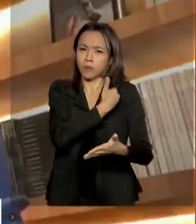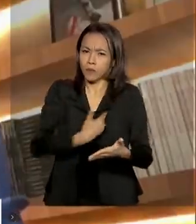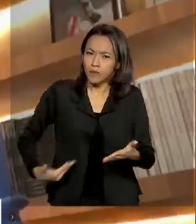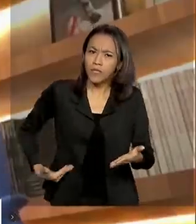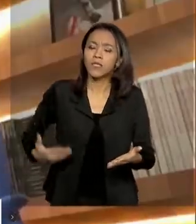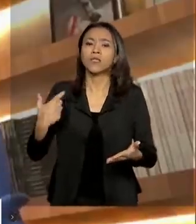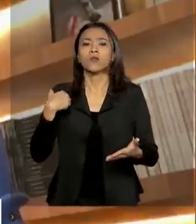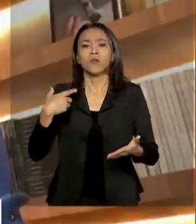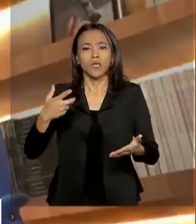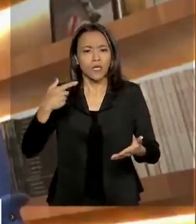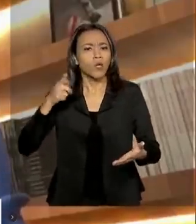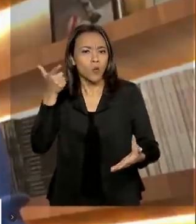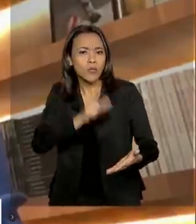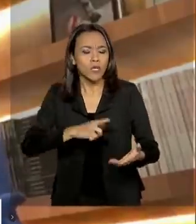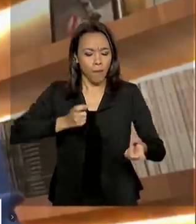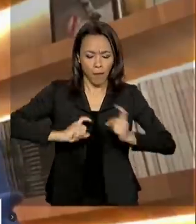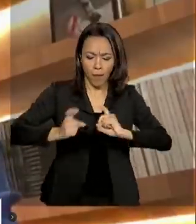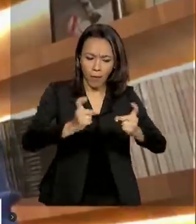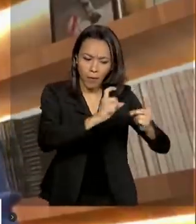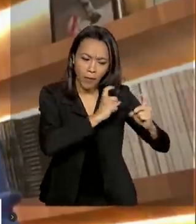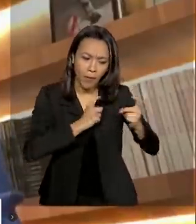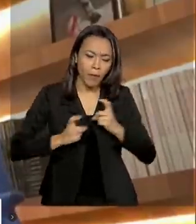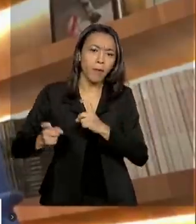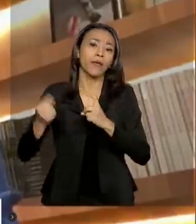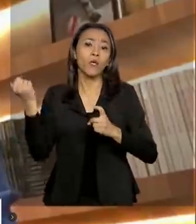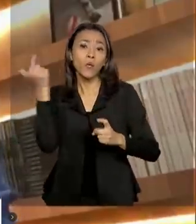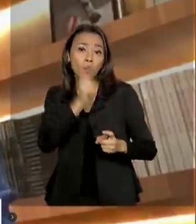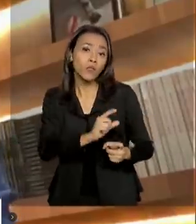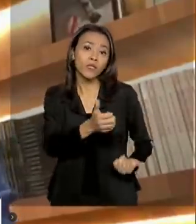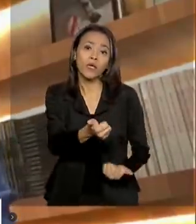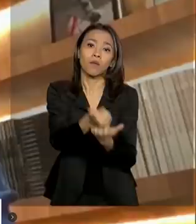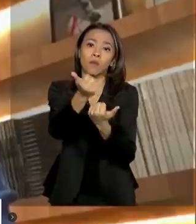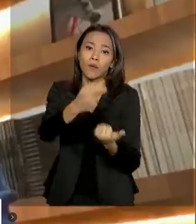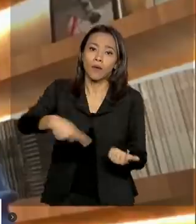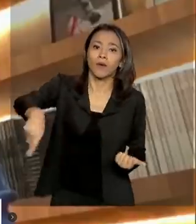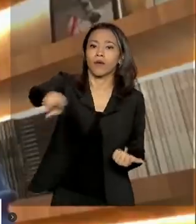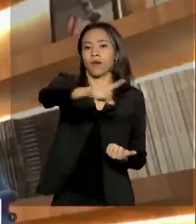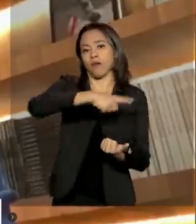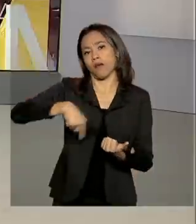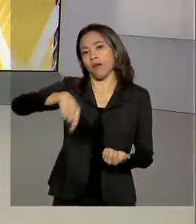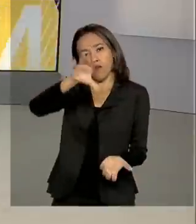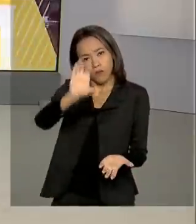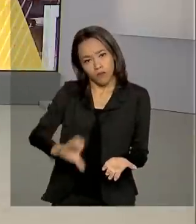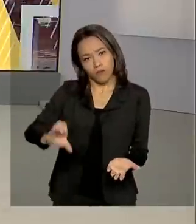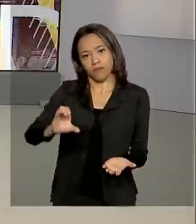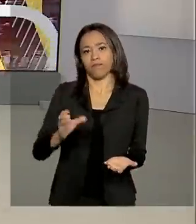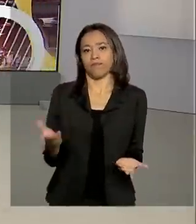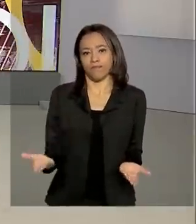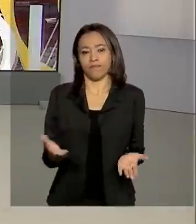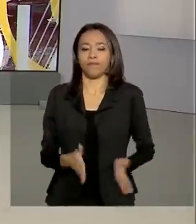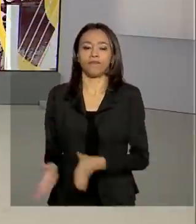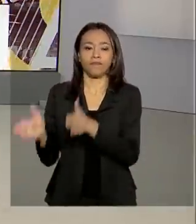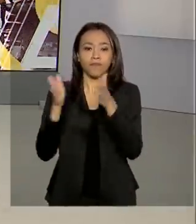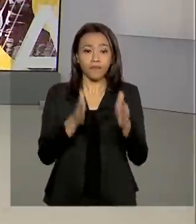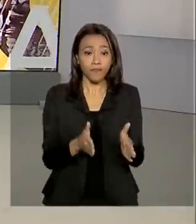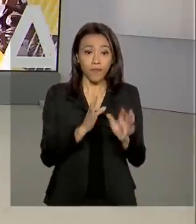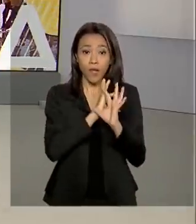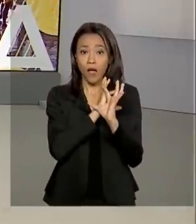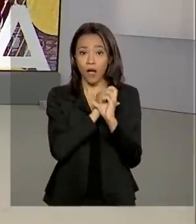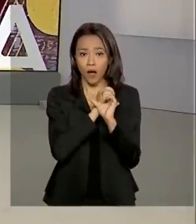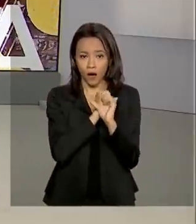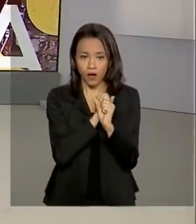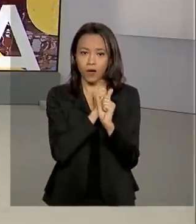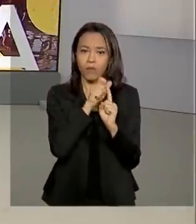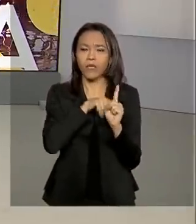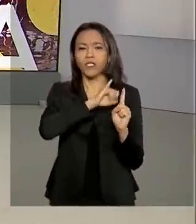que vá de encontro às necessidades e aos requerimentos dos seus cidadãos. No acumulado de janeiro a